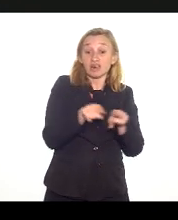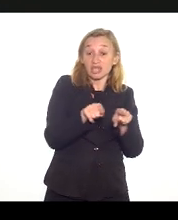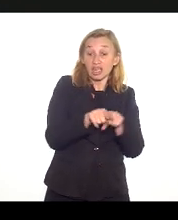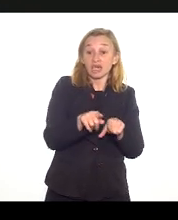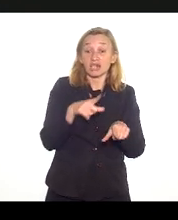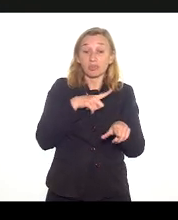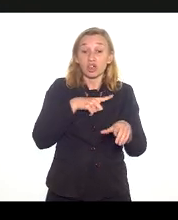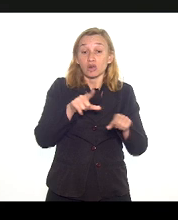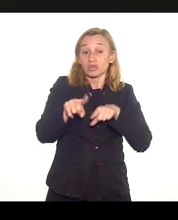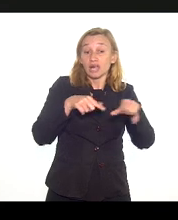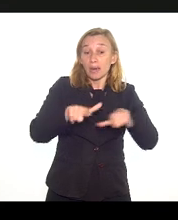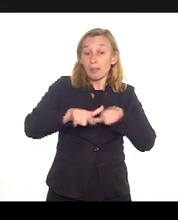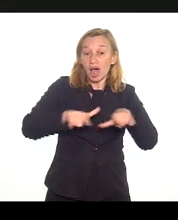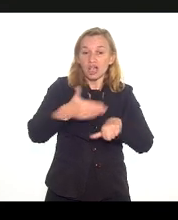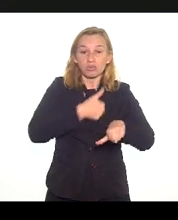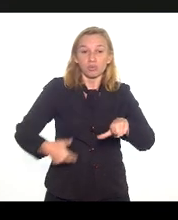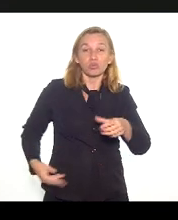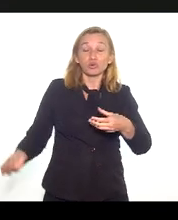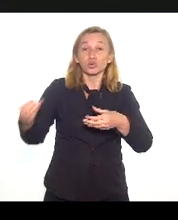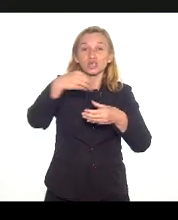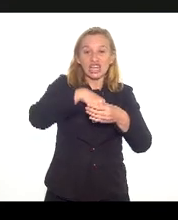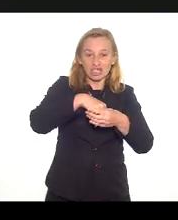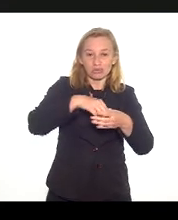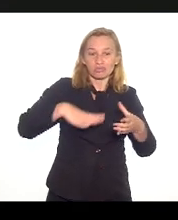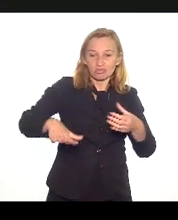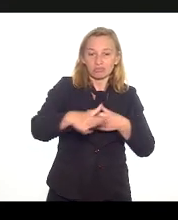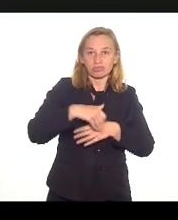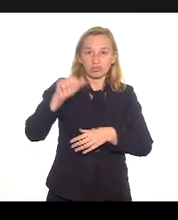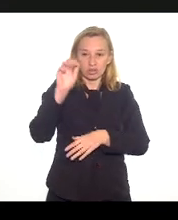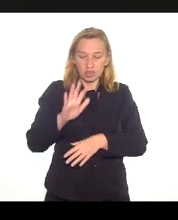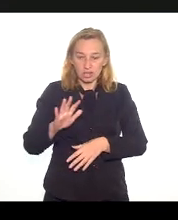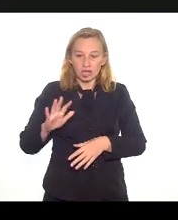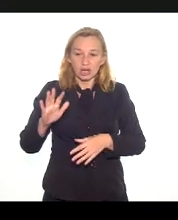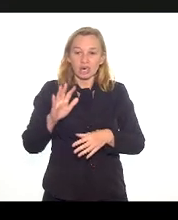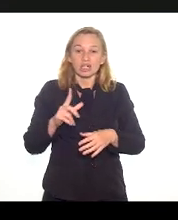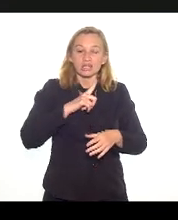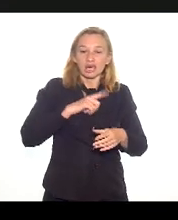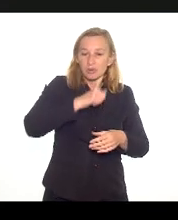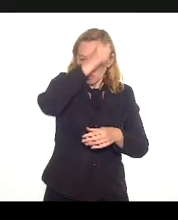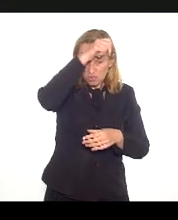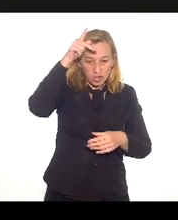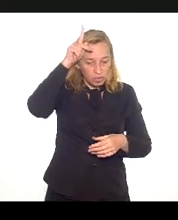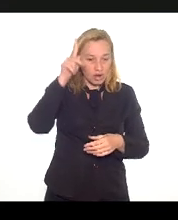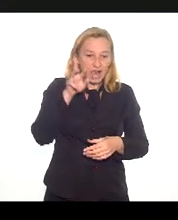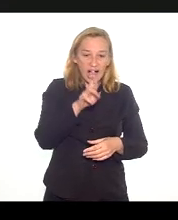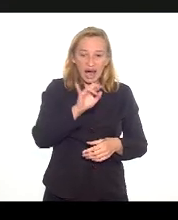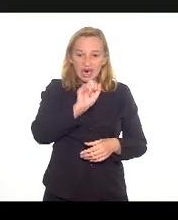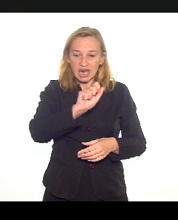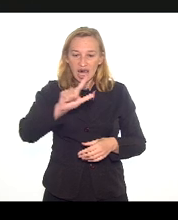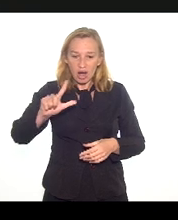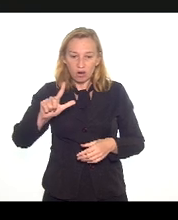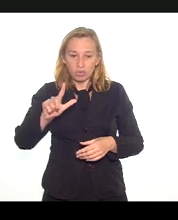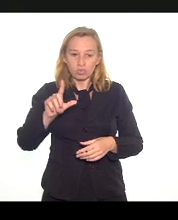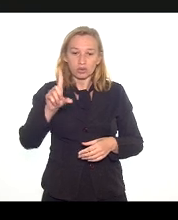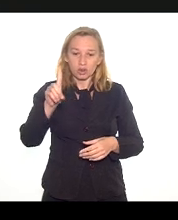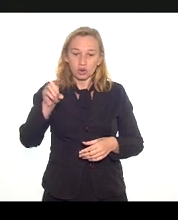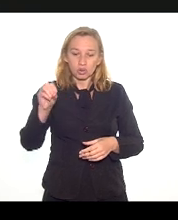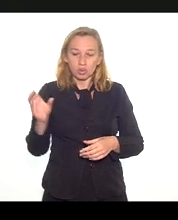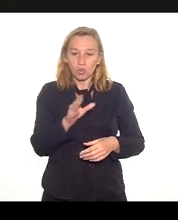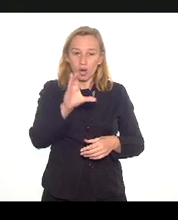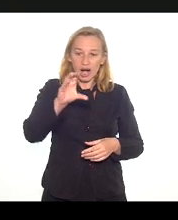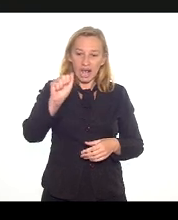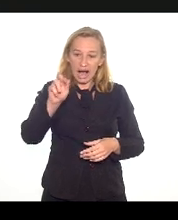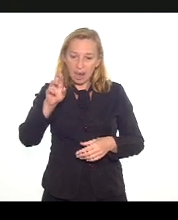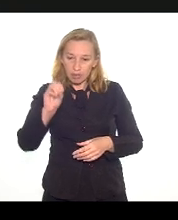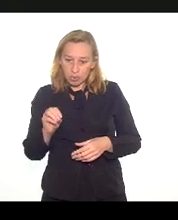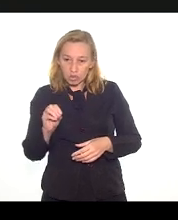serviço público dentro do E-Social e tem prefeituras como a Rael do Cabo, no Brasil deve ter muitas, que já